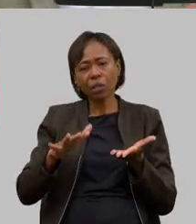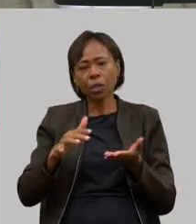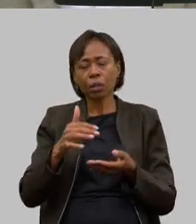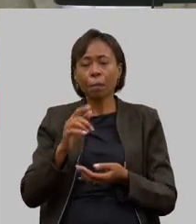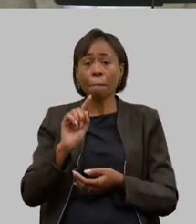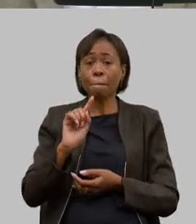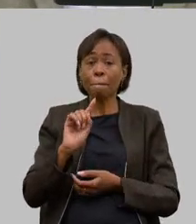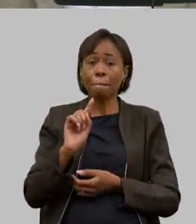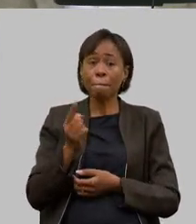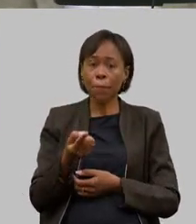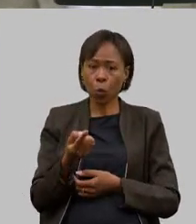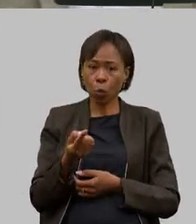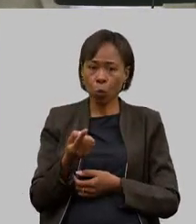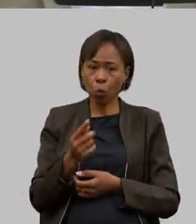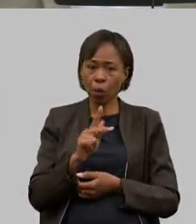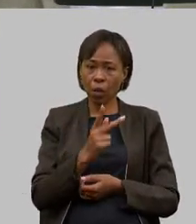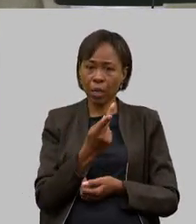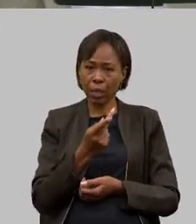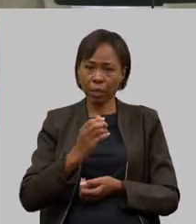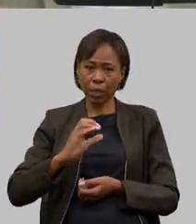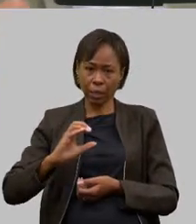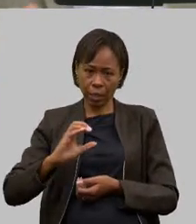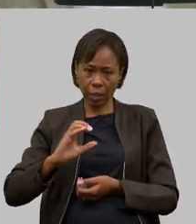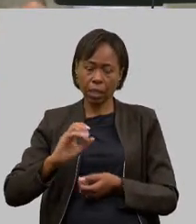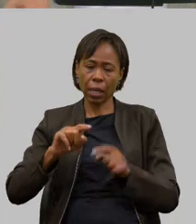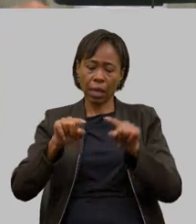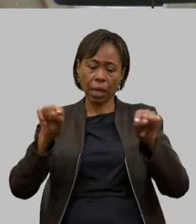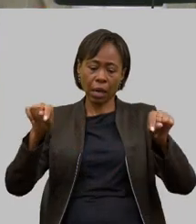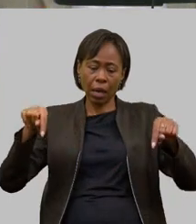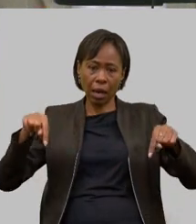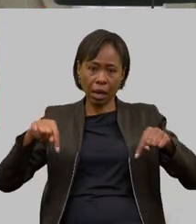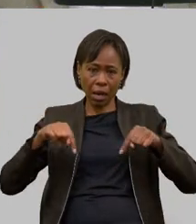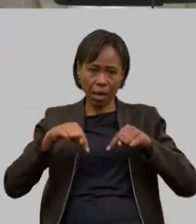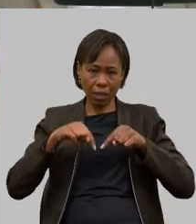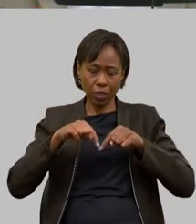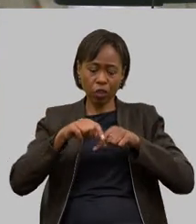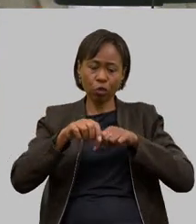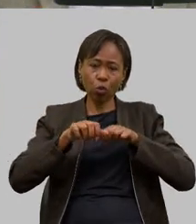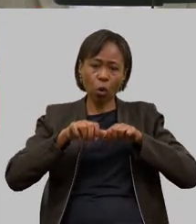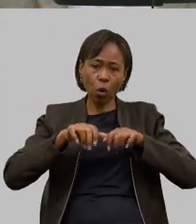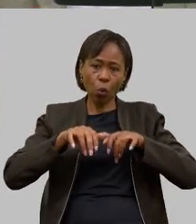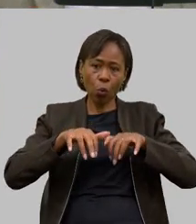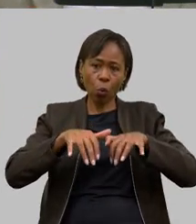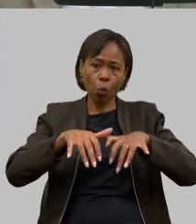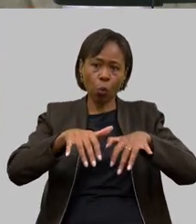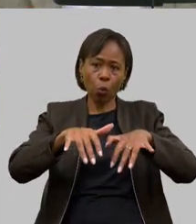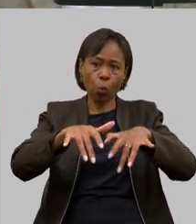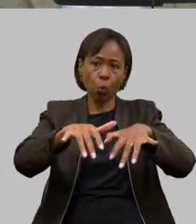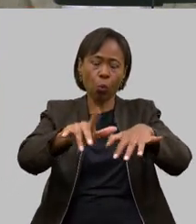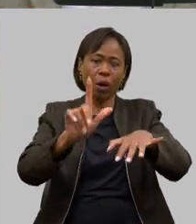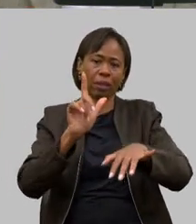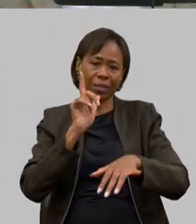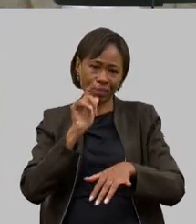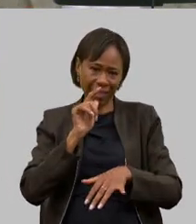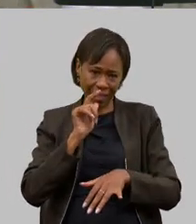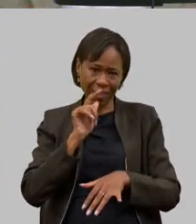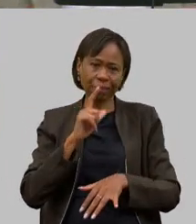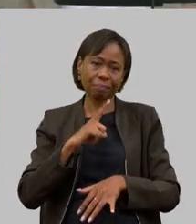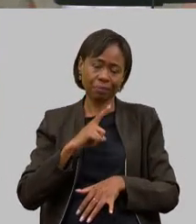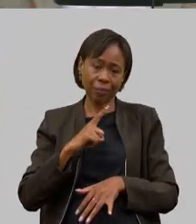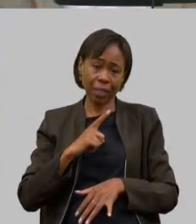hectares de área irrigada na nossa região e deve gerar